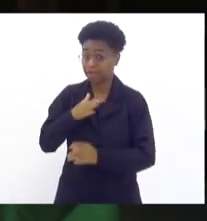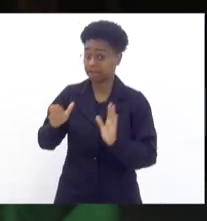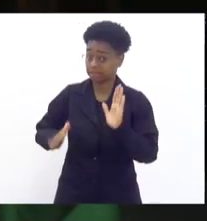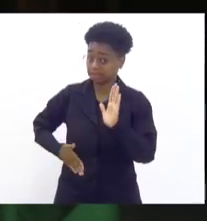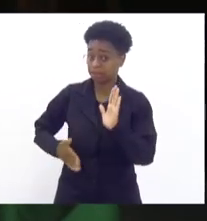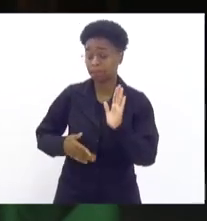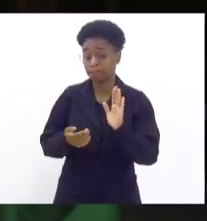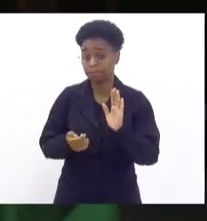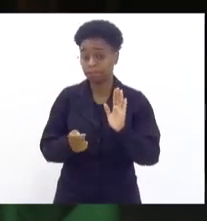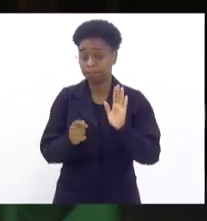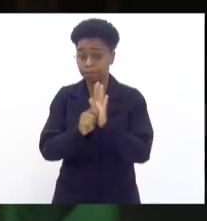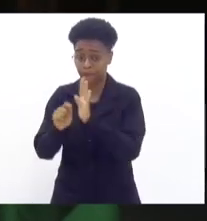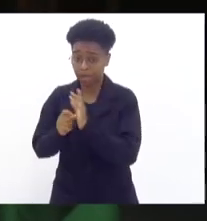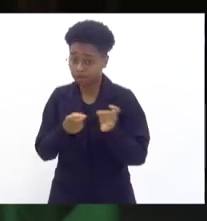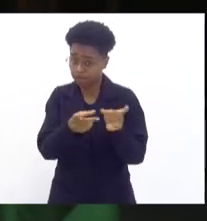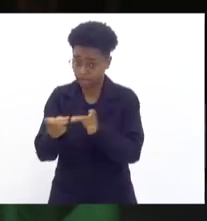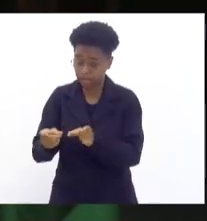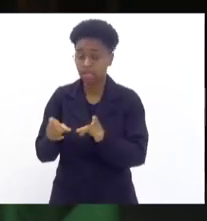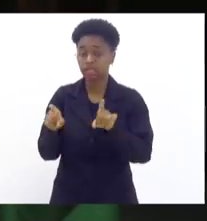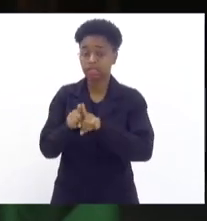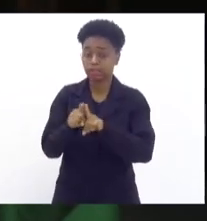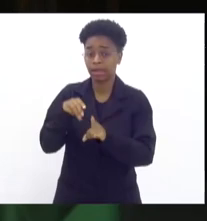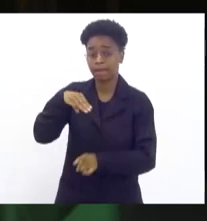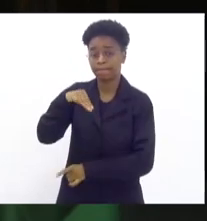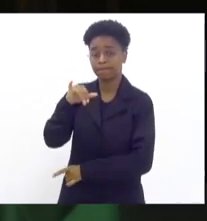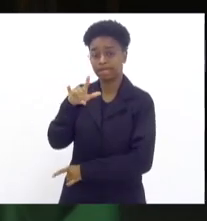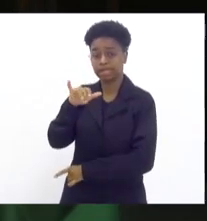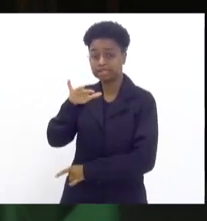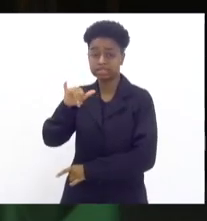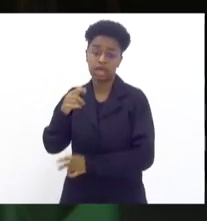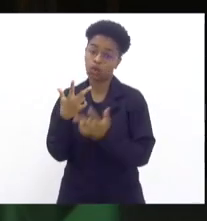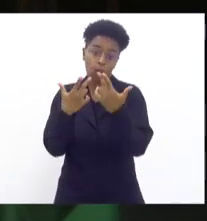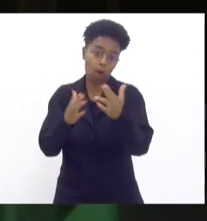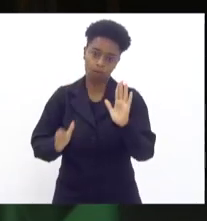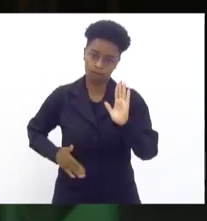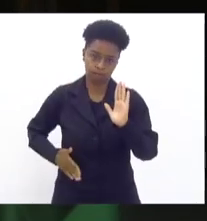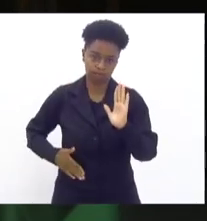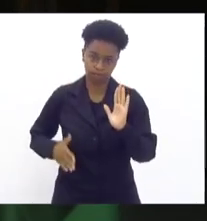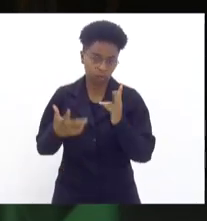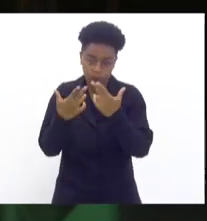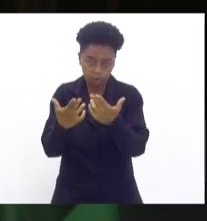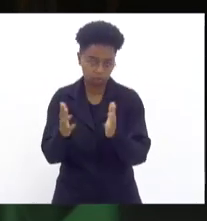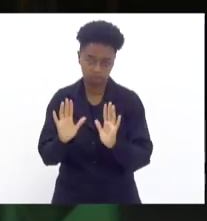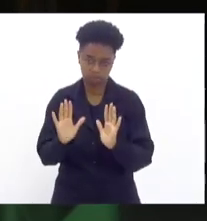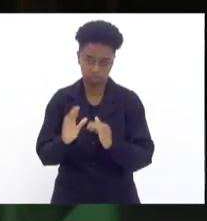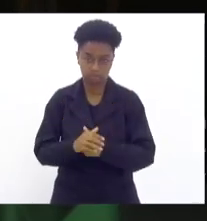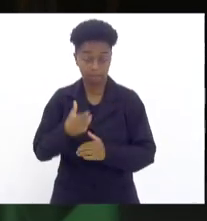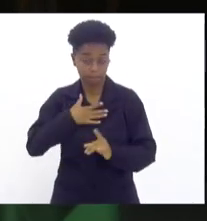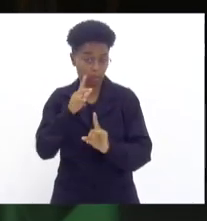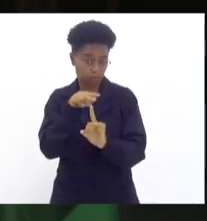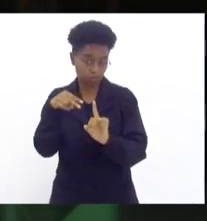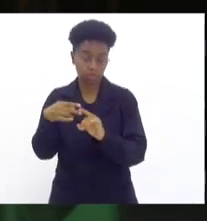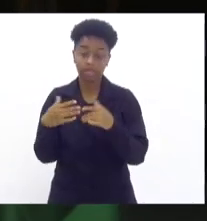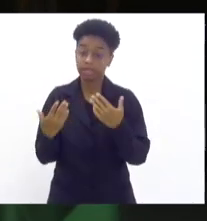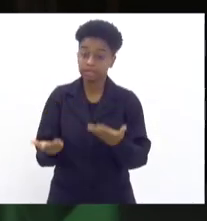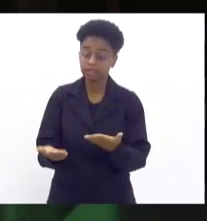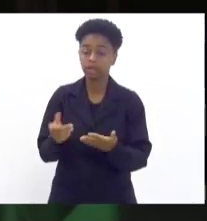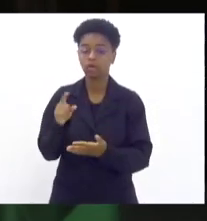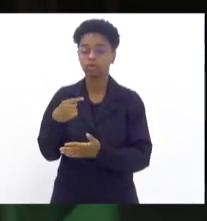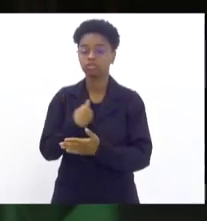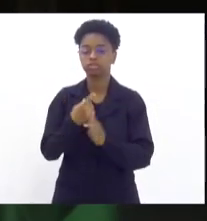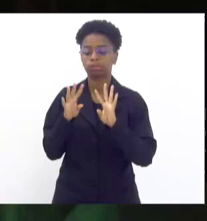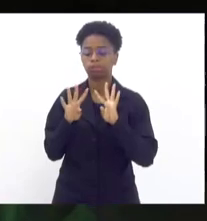coisa, tudo é bandido. Para mim, é tudo bandido, na minha concepção é. Então, nós fomos sendo